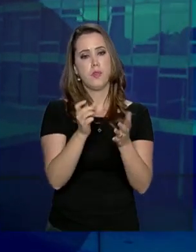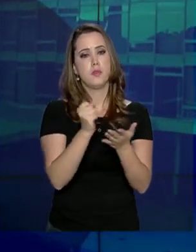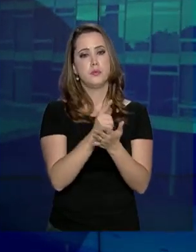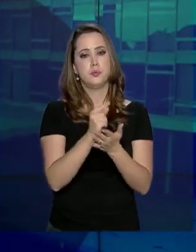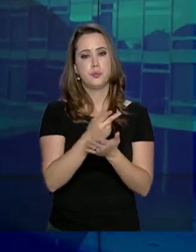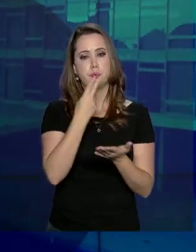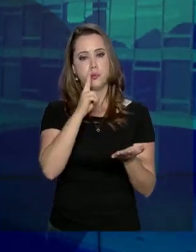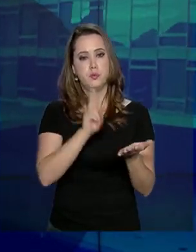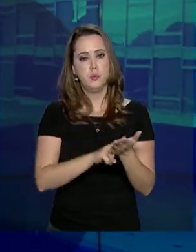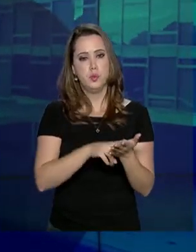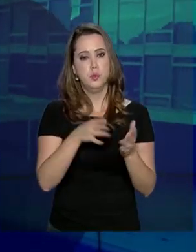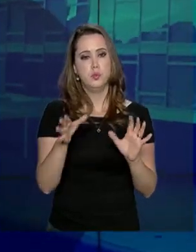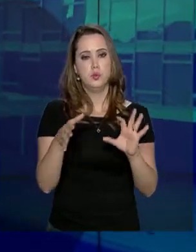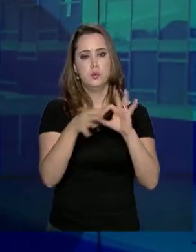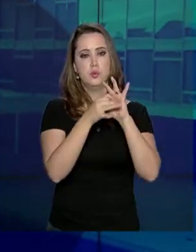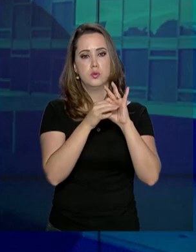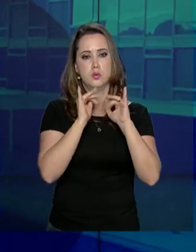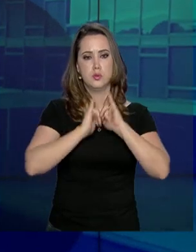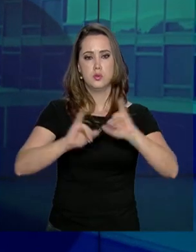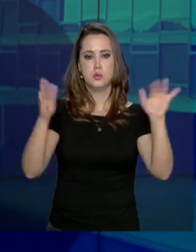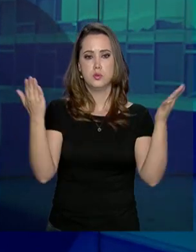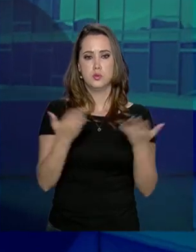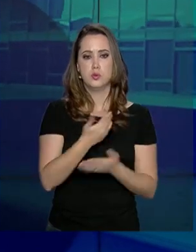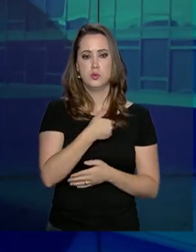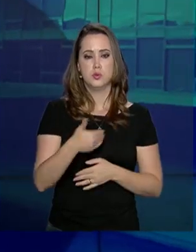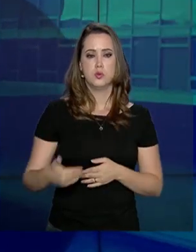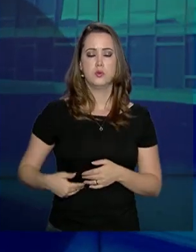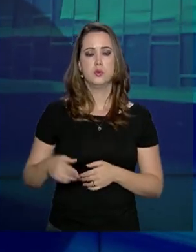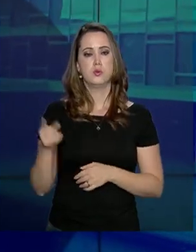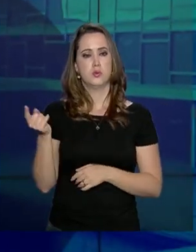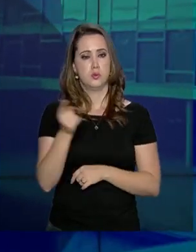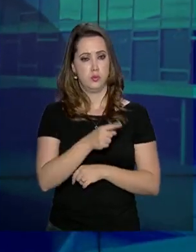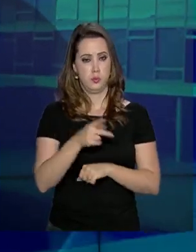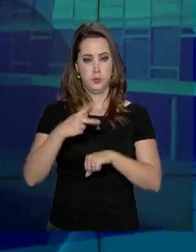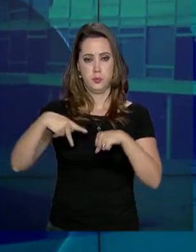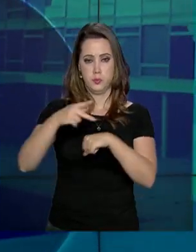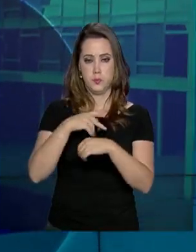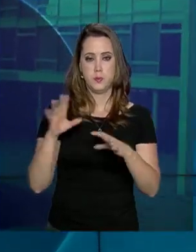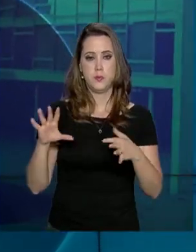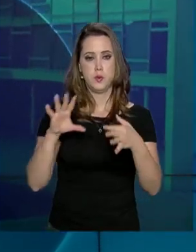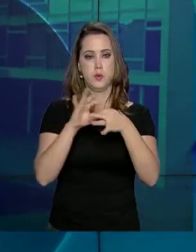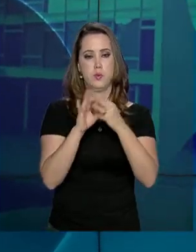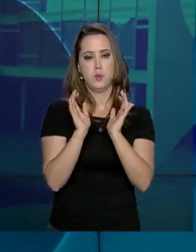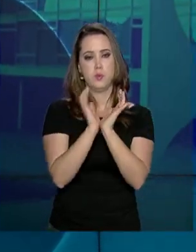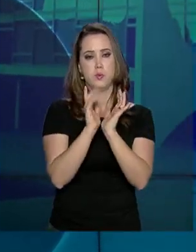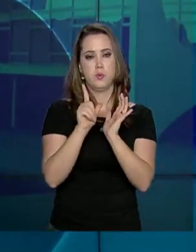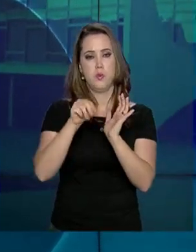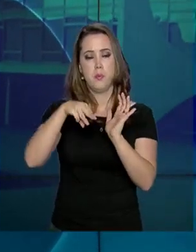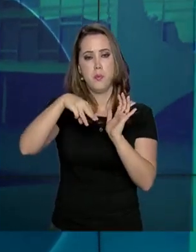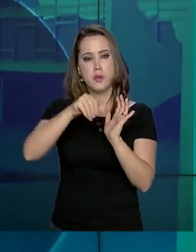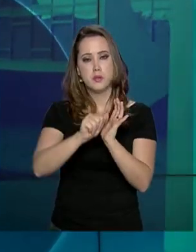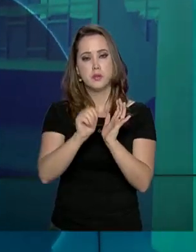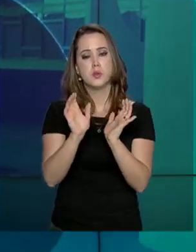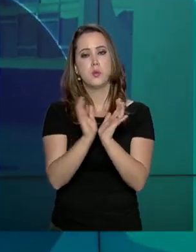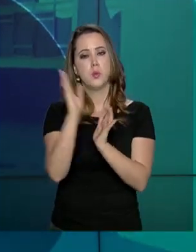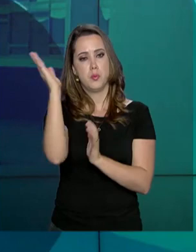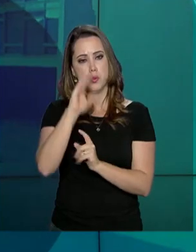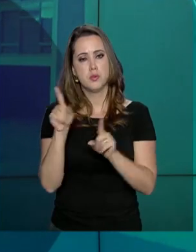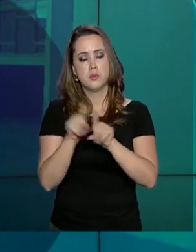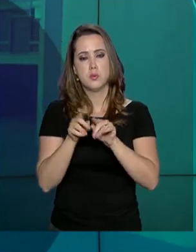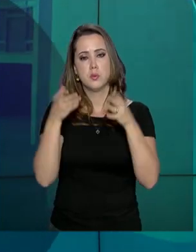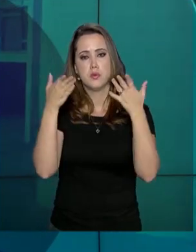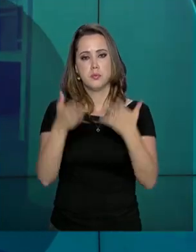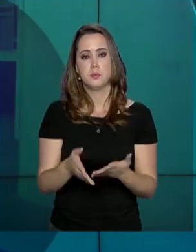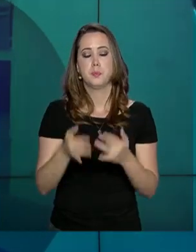Em nota oficial conjunta divulgada hoje, os governos, os países que formam o Grupo de Lima, do qual o Brasil